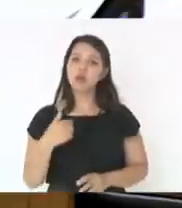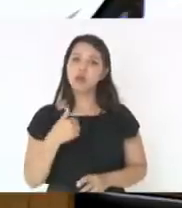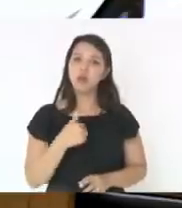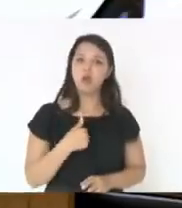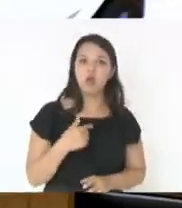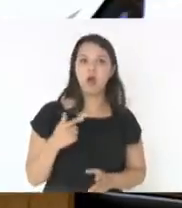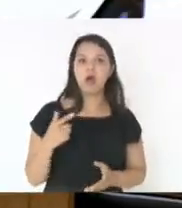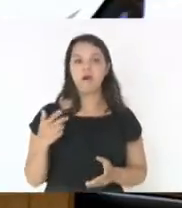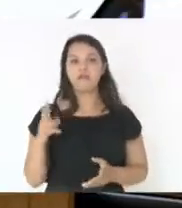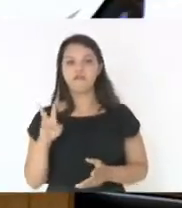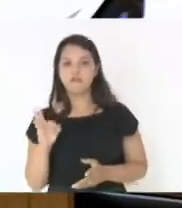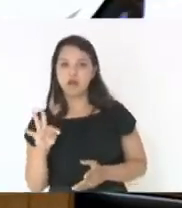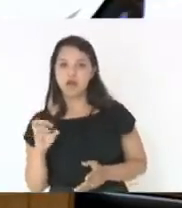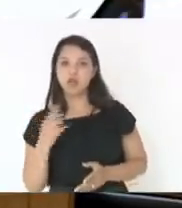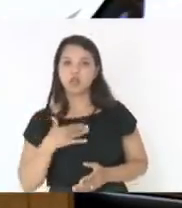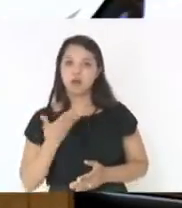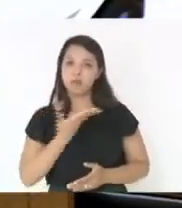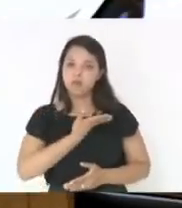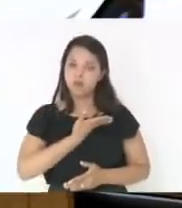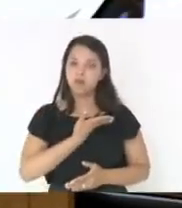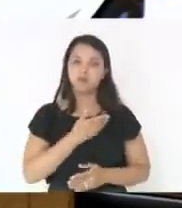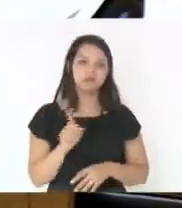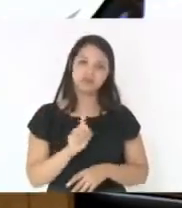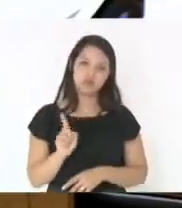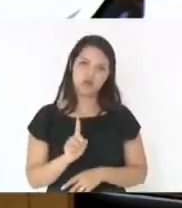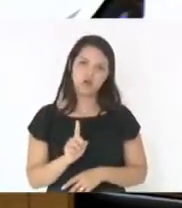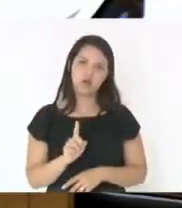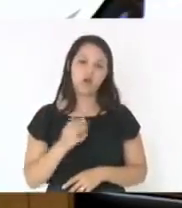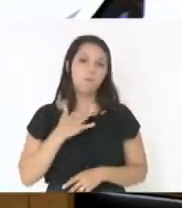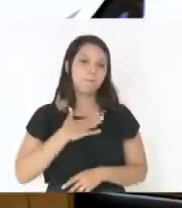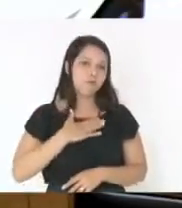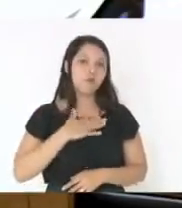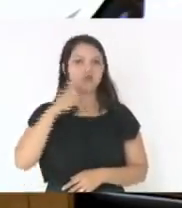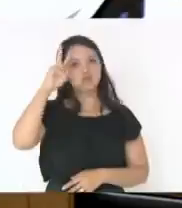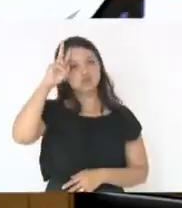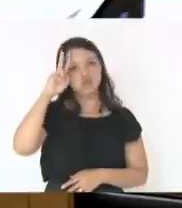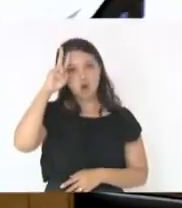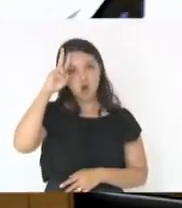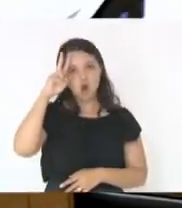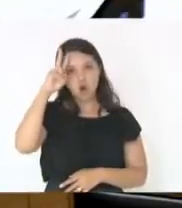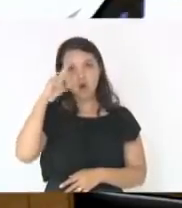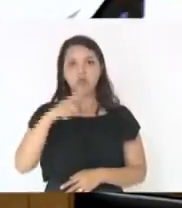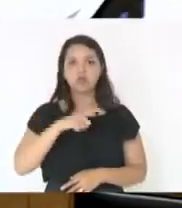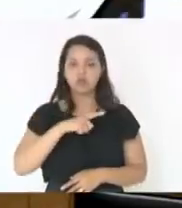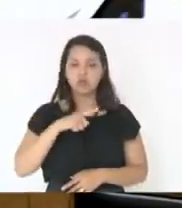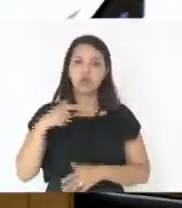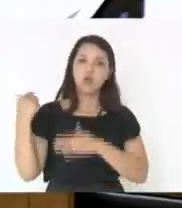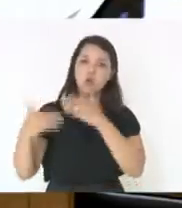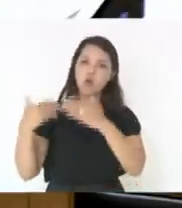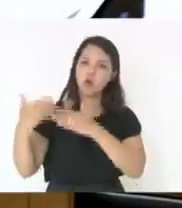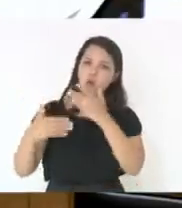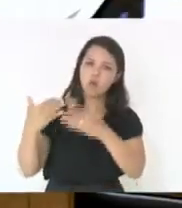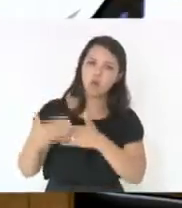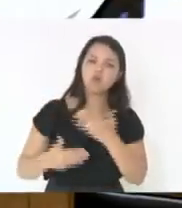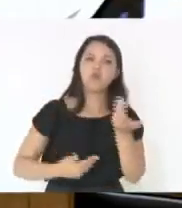veto do meu colega, mas eu quero dizer que tem um histórico e tem toda uma compreensão técnica da fundação